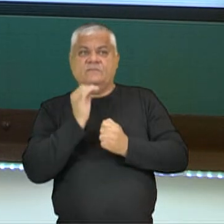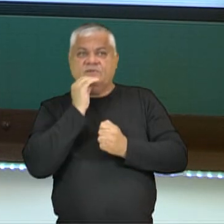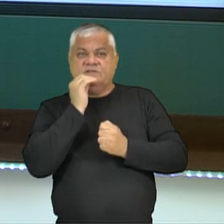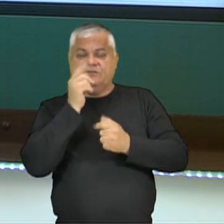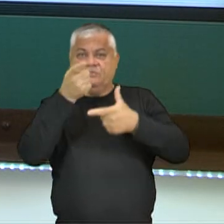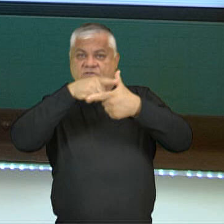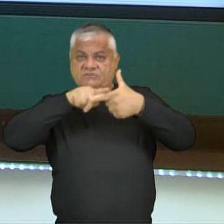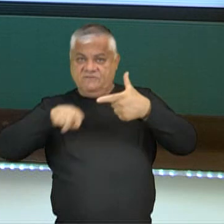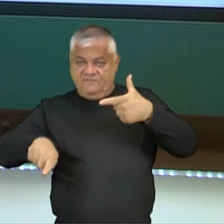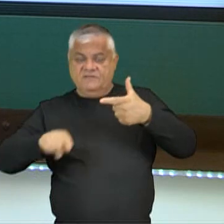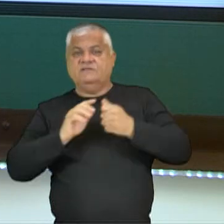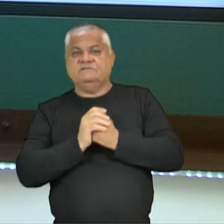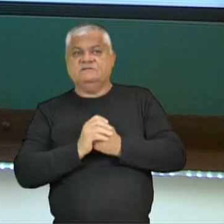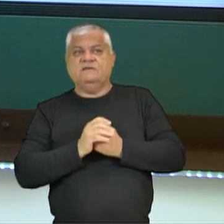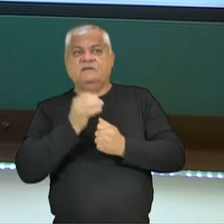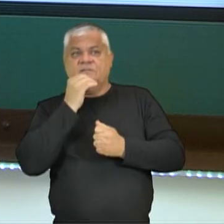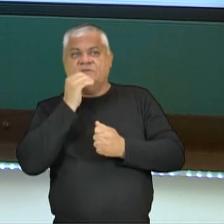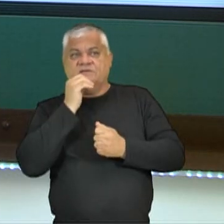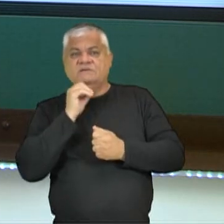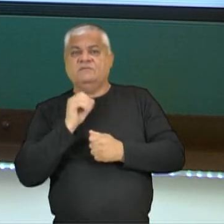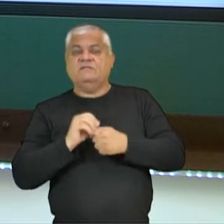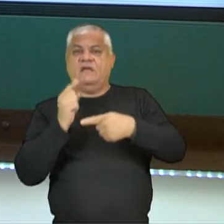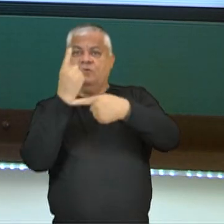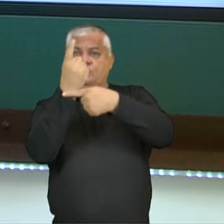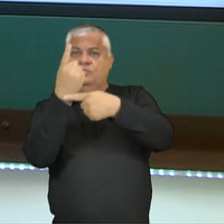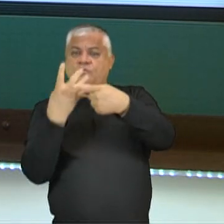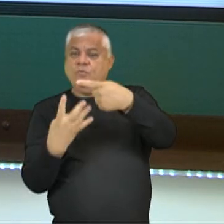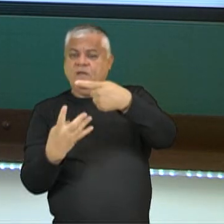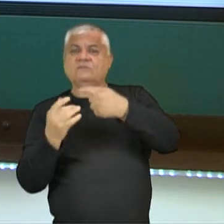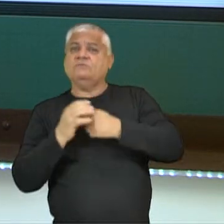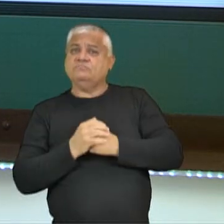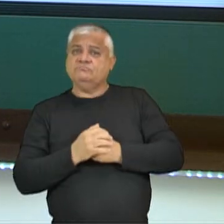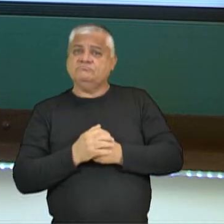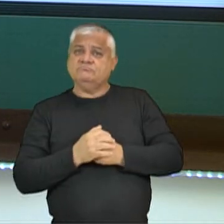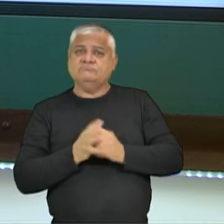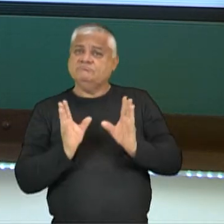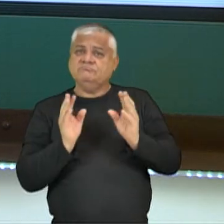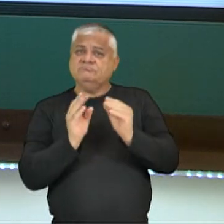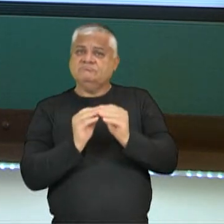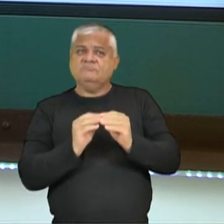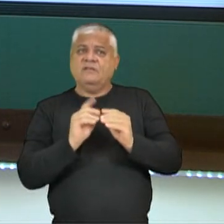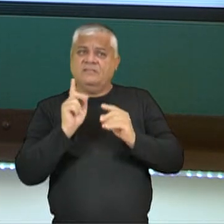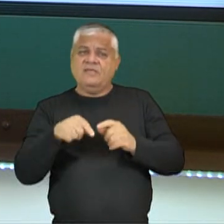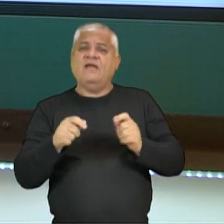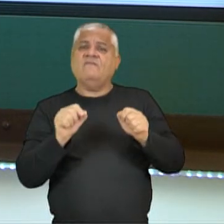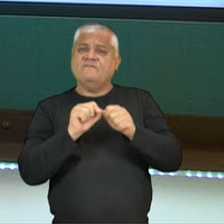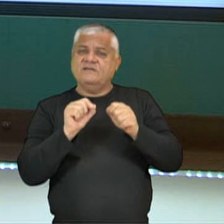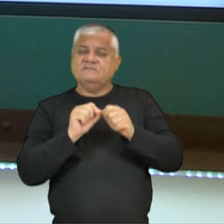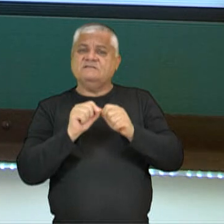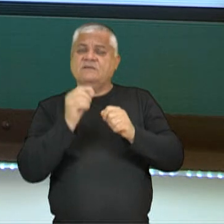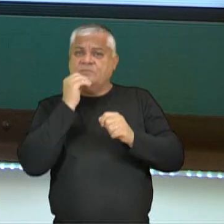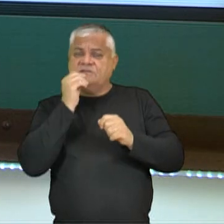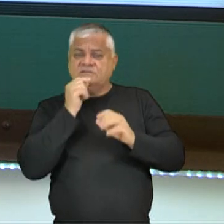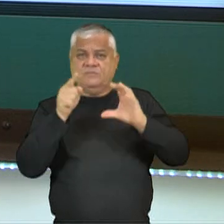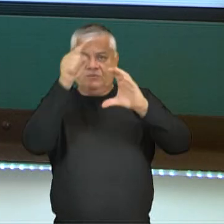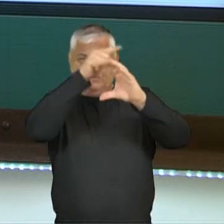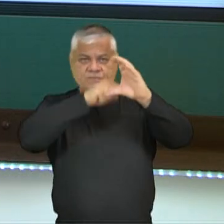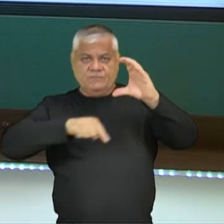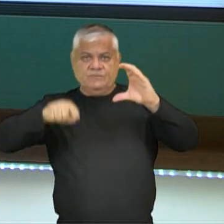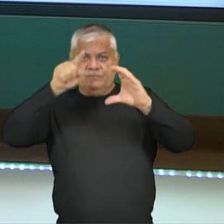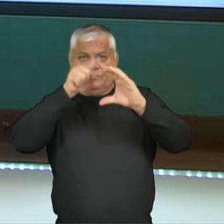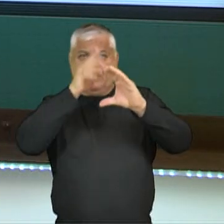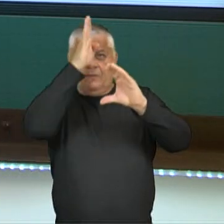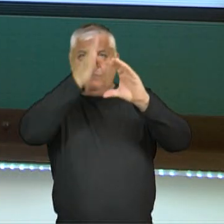dividindo em cima e embaixo por 25, nós temos exatamente um quarto, tá bom? E isso a gente pode representar na forma de desenho também.